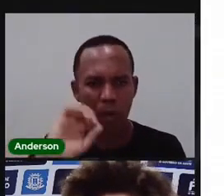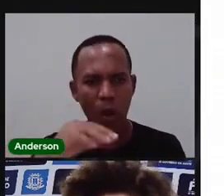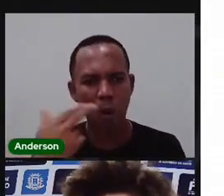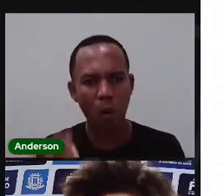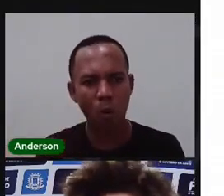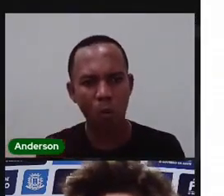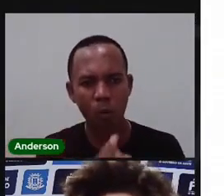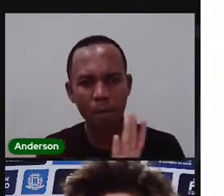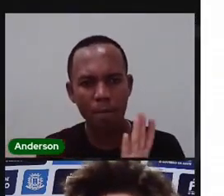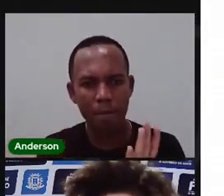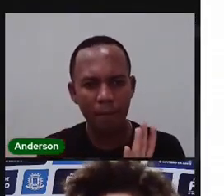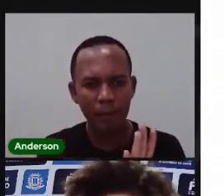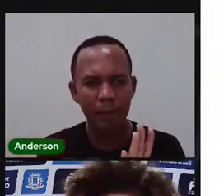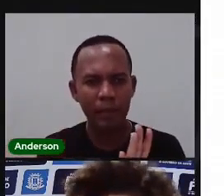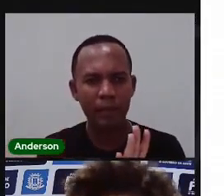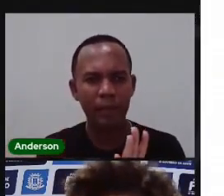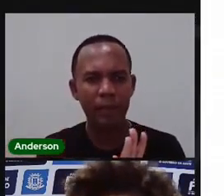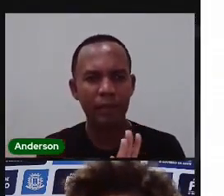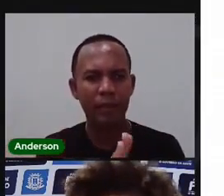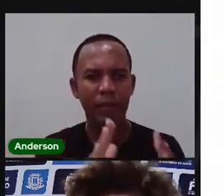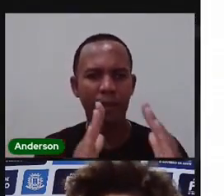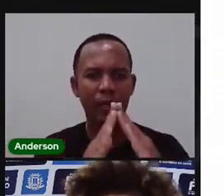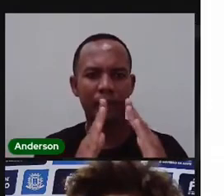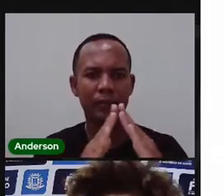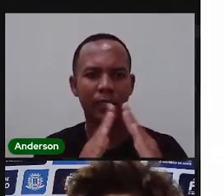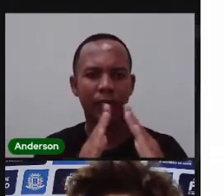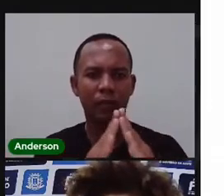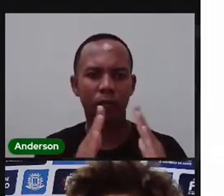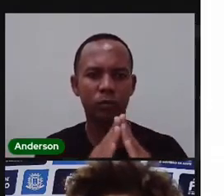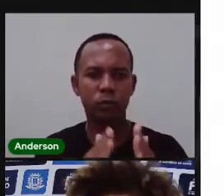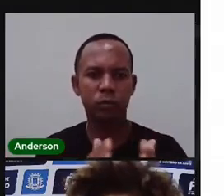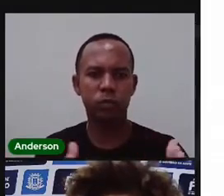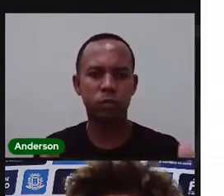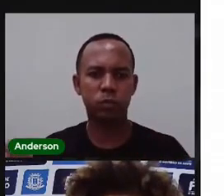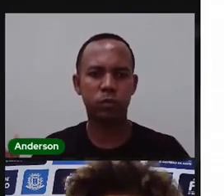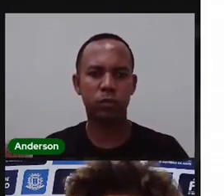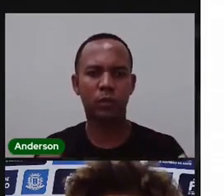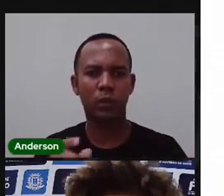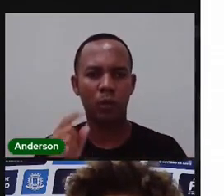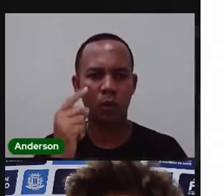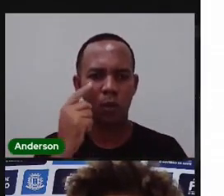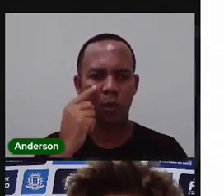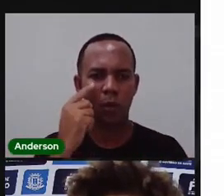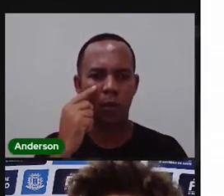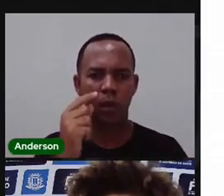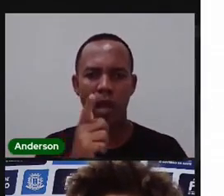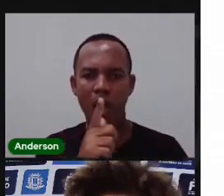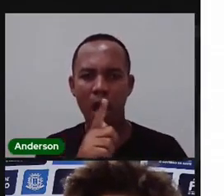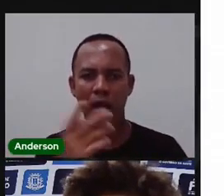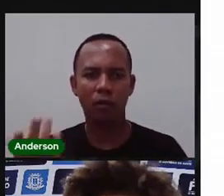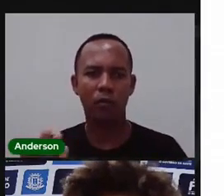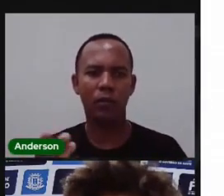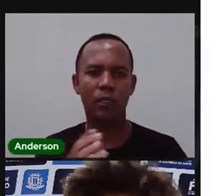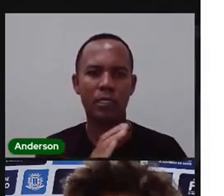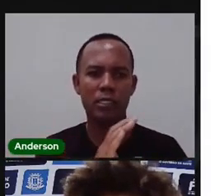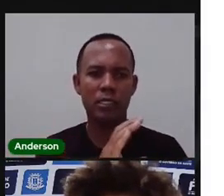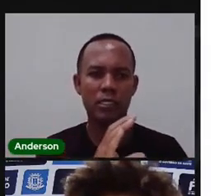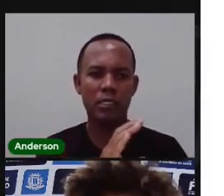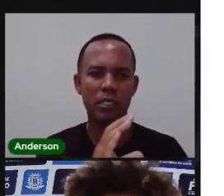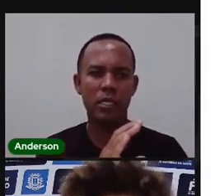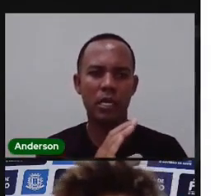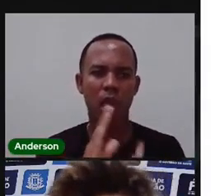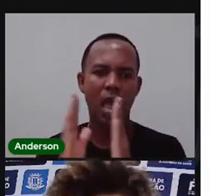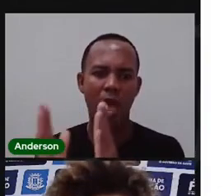Letra B. É o Casarão Olhos d'Água? A Pró também colocou uma imagem do Casarão Olhos d'Água. É o arquivo público?